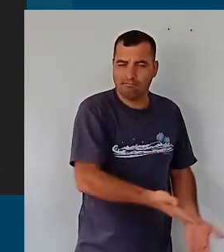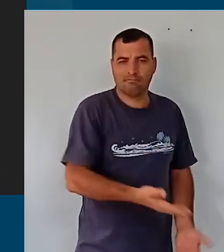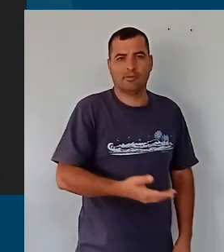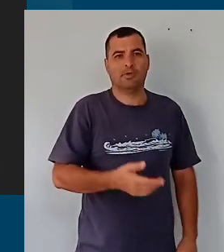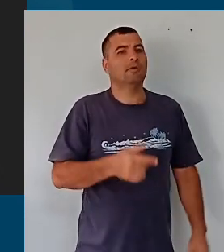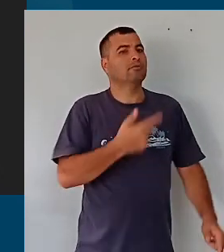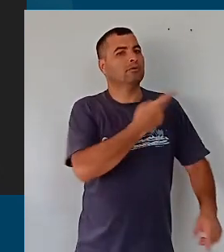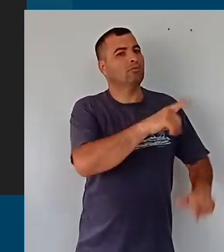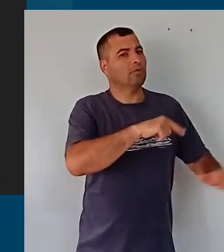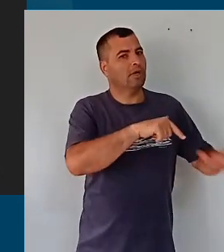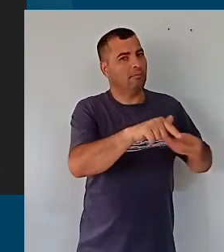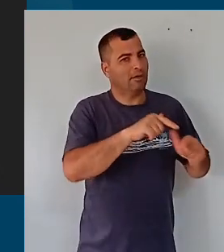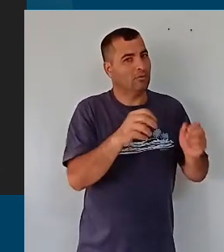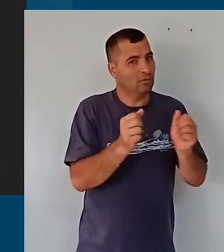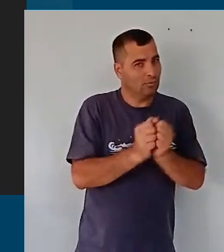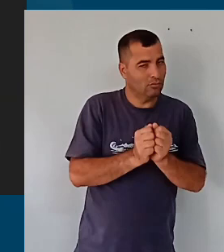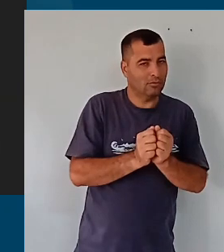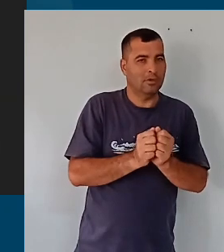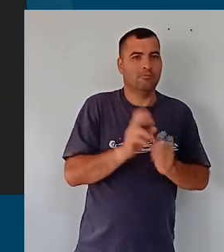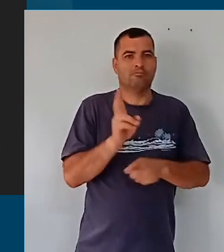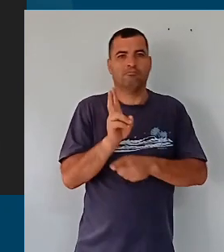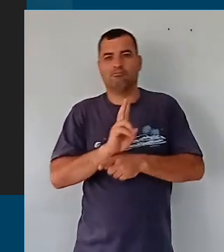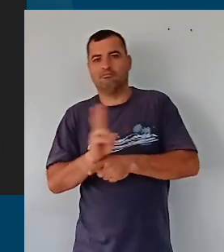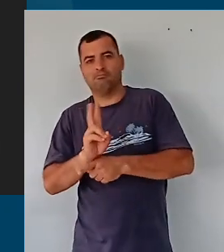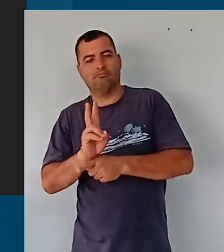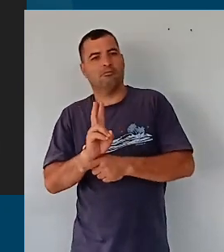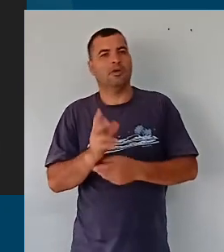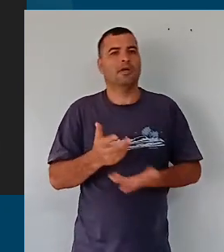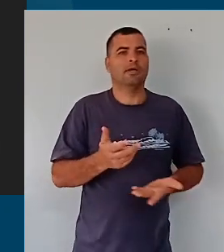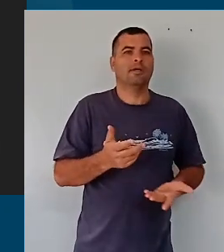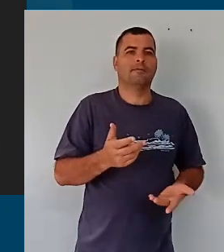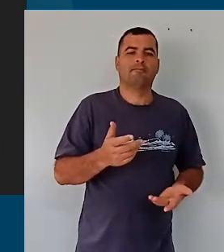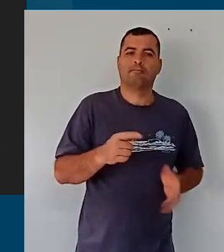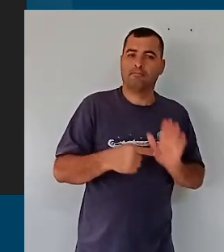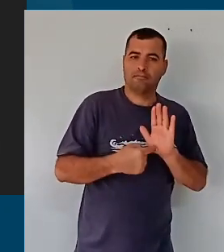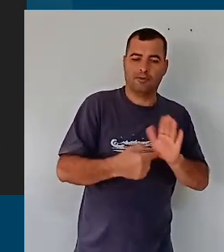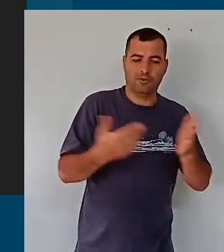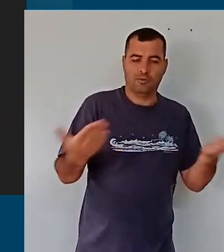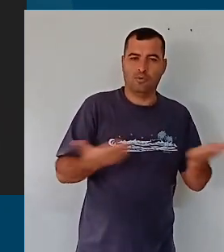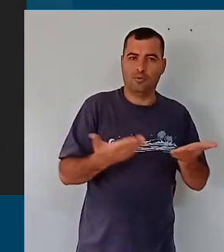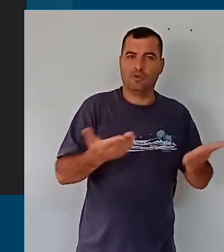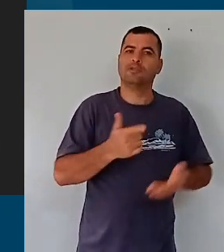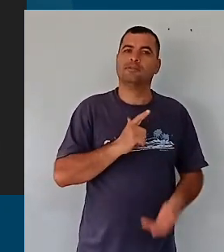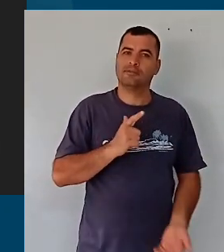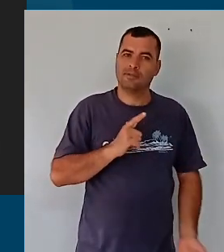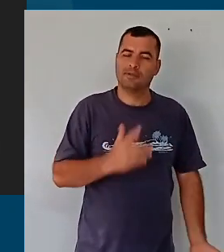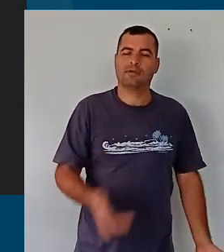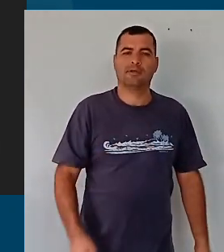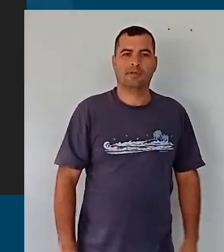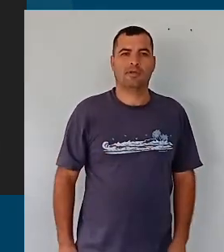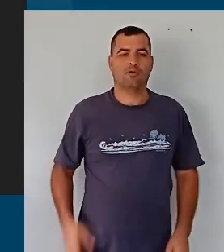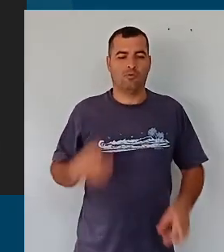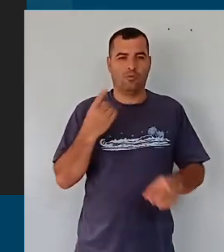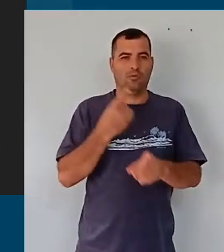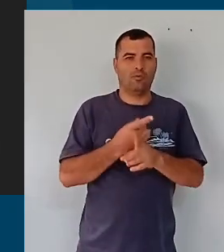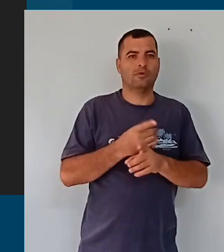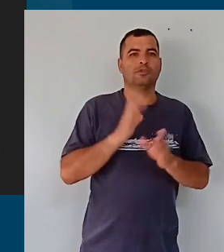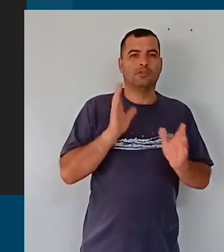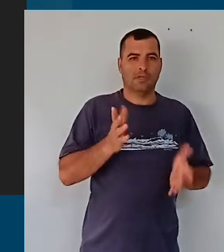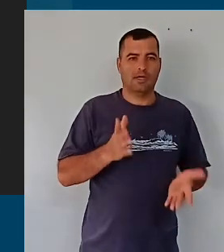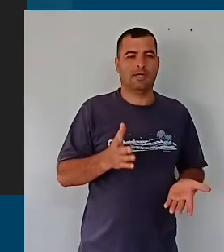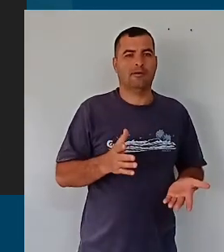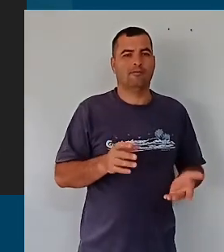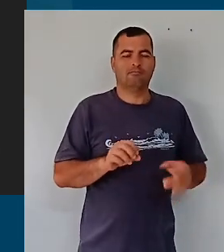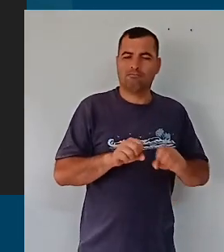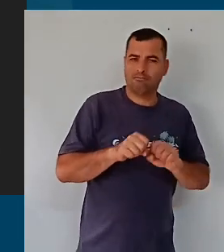e o seu trabalho, junto com a Supervisão, reflete o dia de hoje, um percurso formativo complexo,